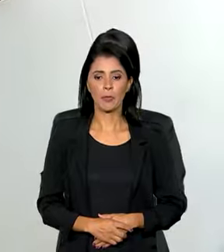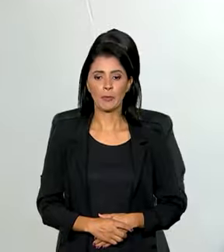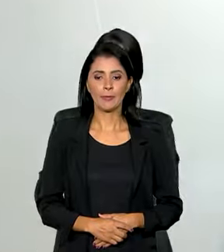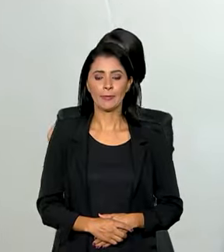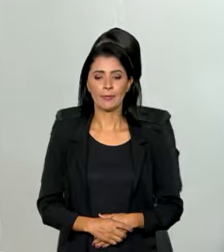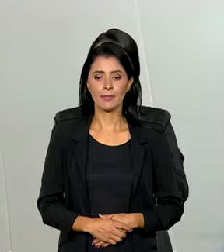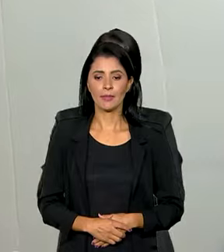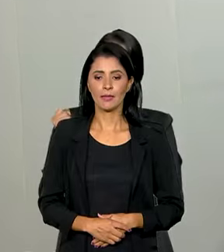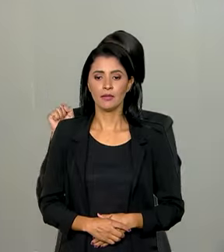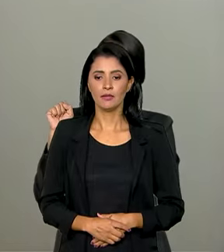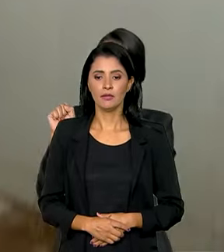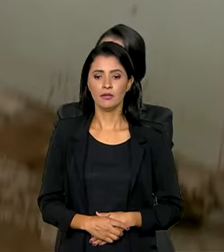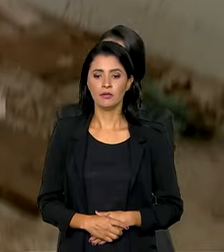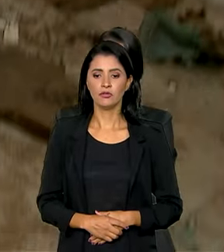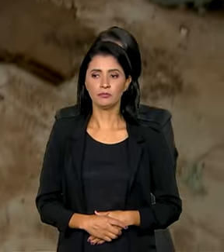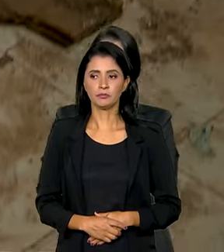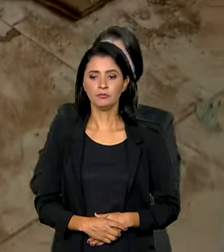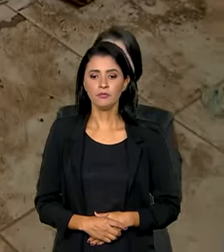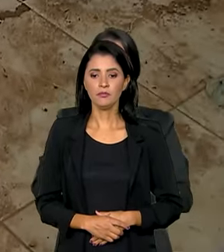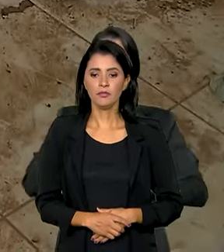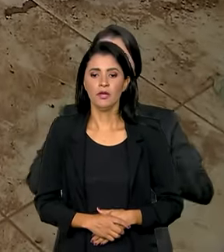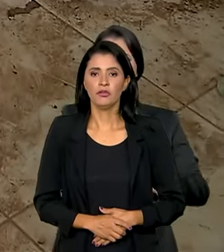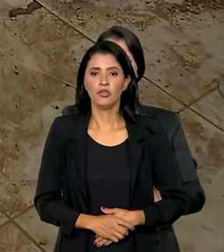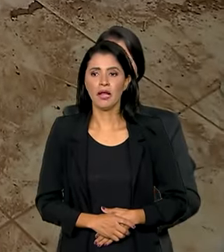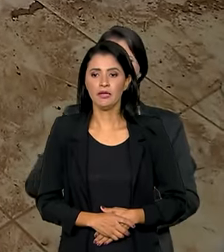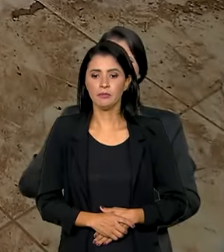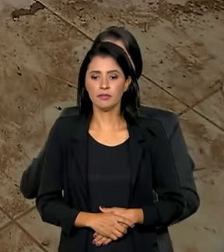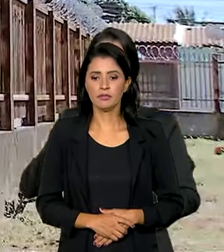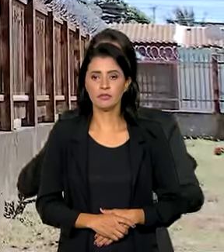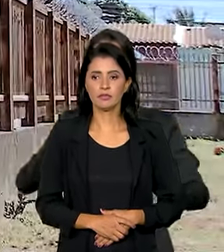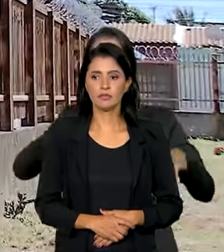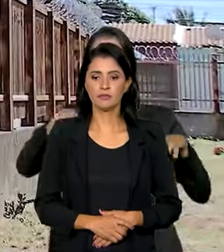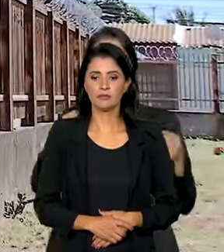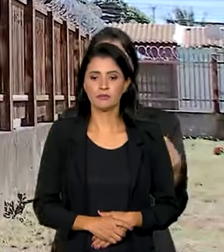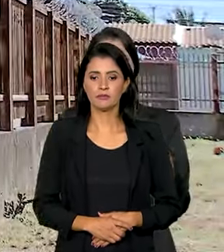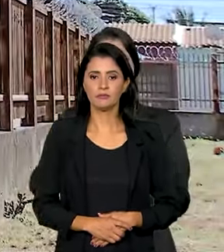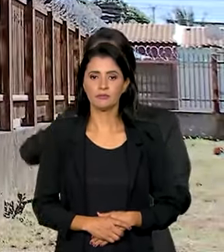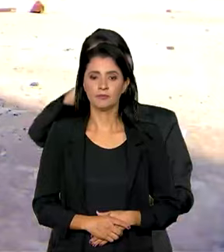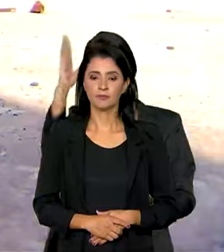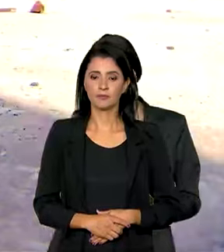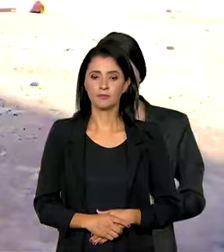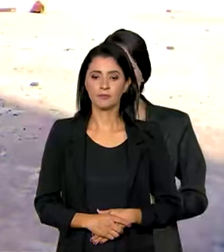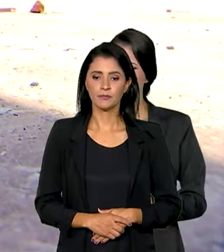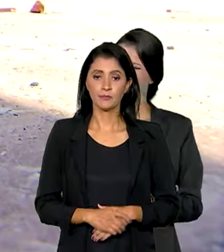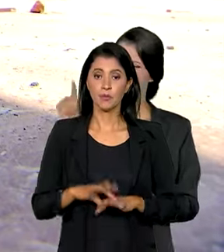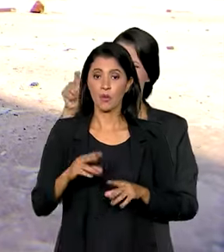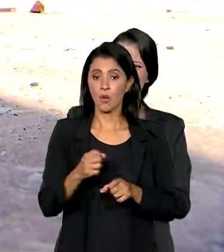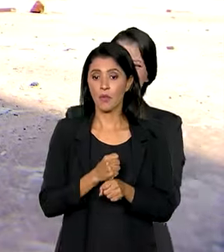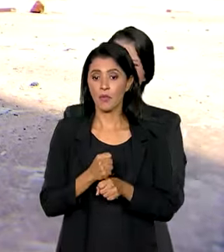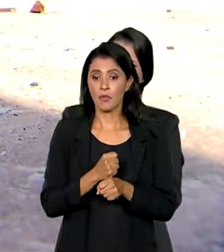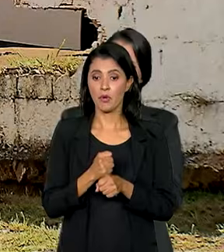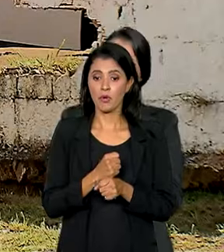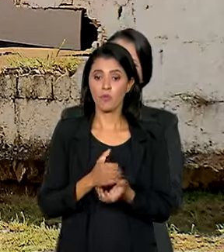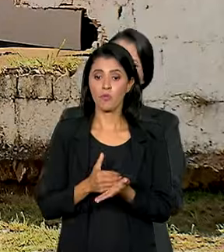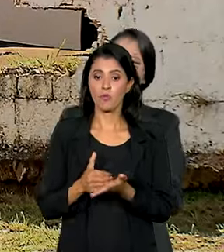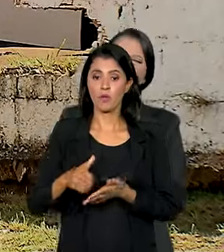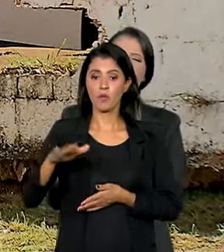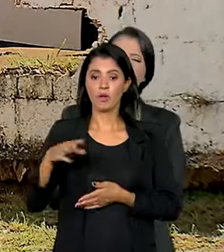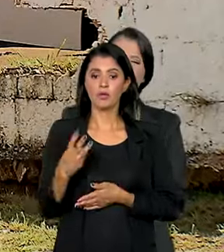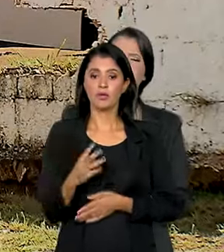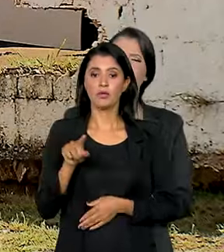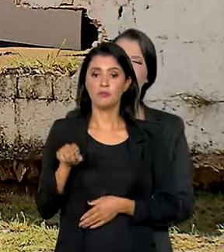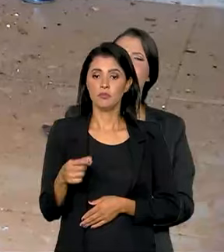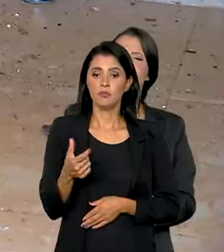Obras paradas e descaso na educação pública. Em todo o país, o ano começou com mais de 3